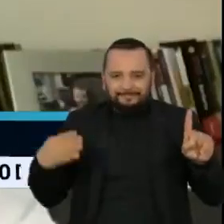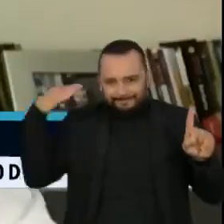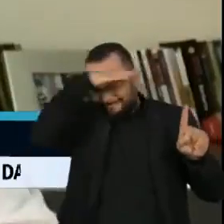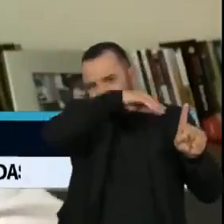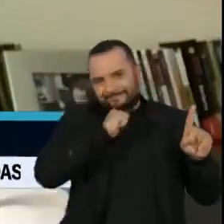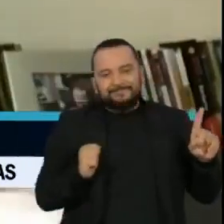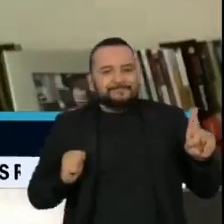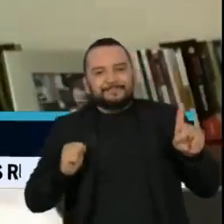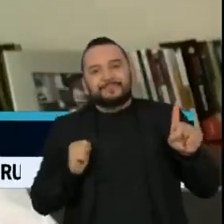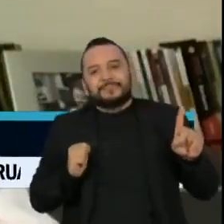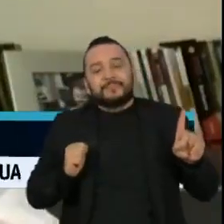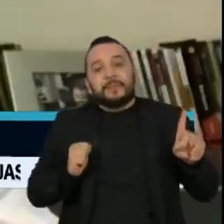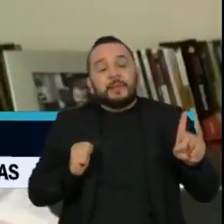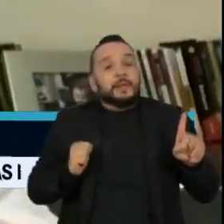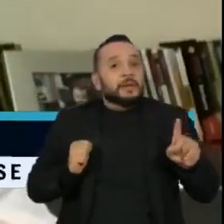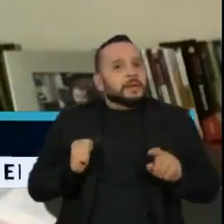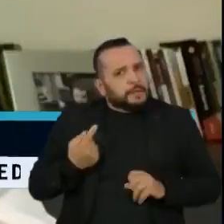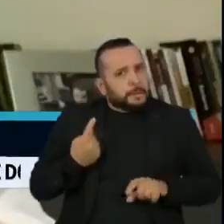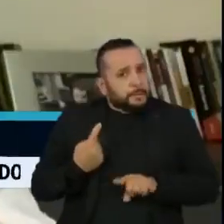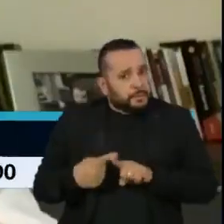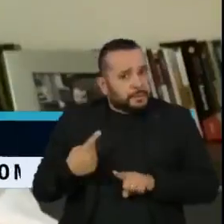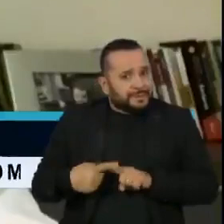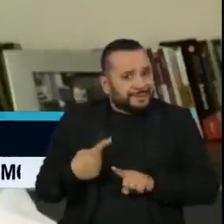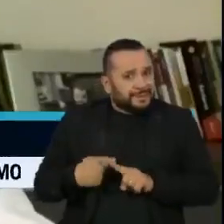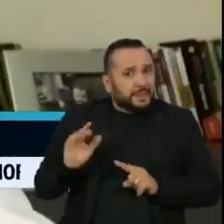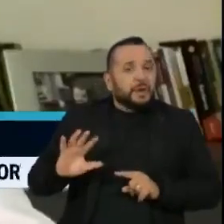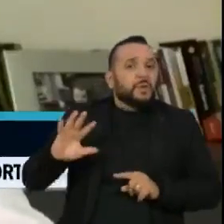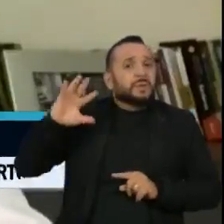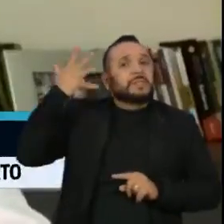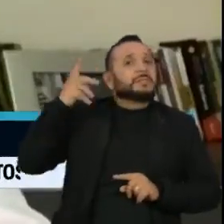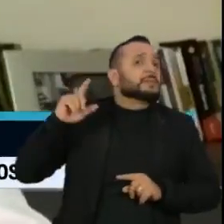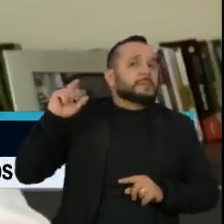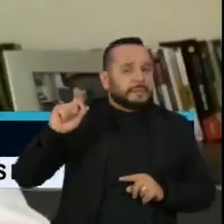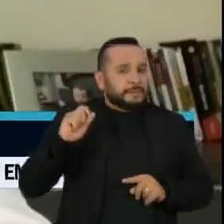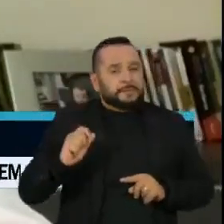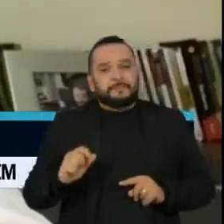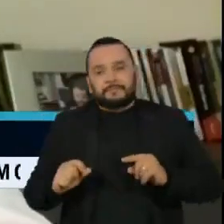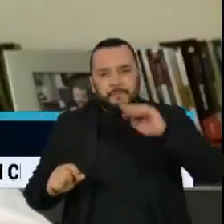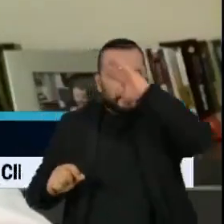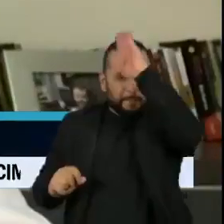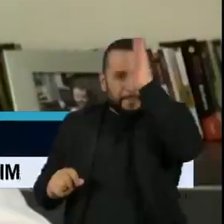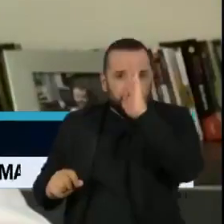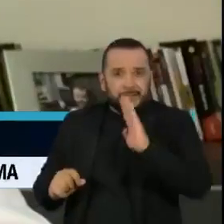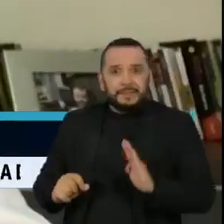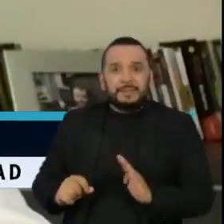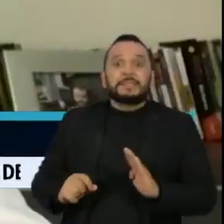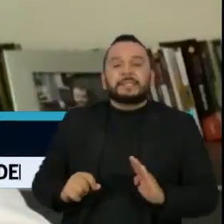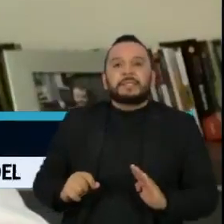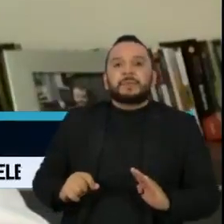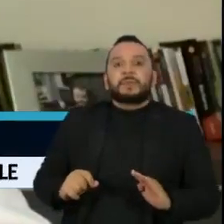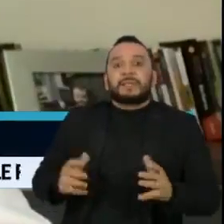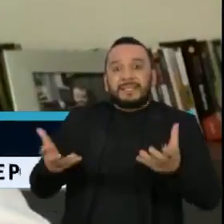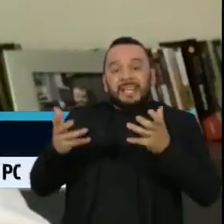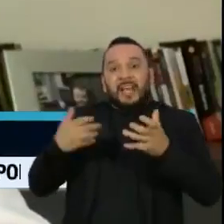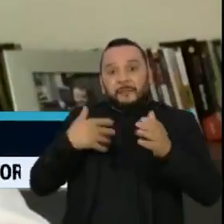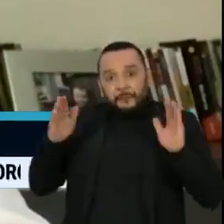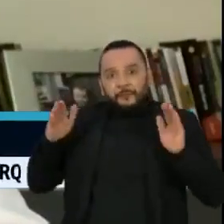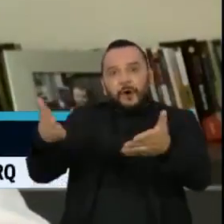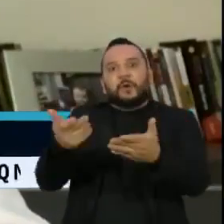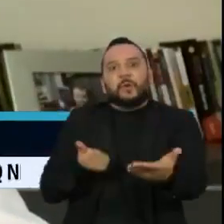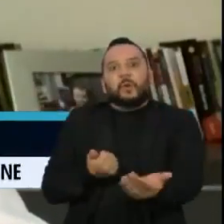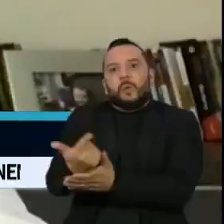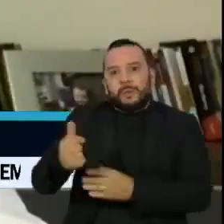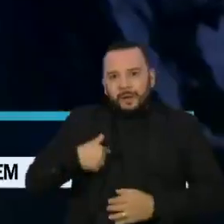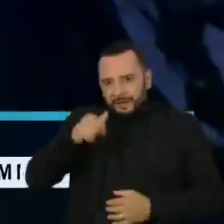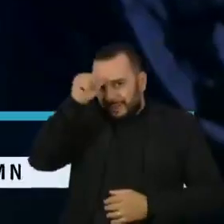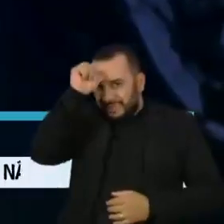o fato que aconteceu foi, o Brasil deu prioridade para comprar suas vacinas e não deu prioridade para comprar